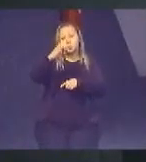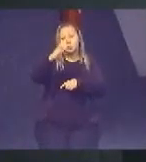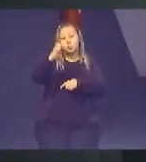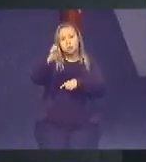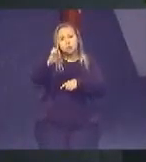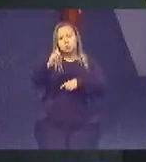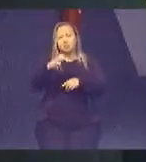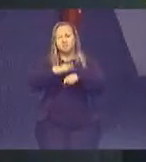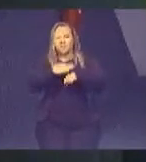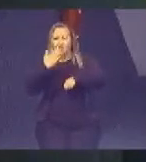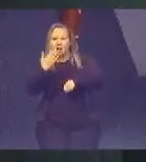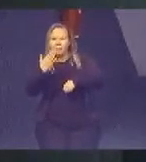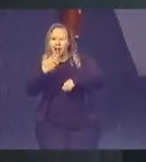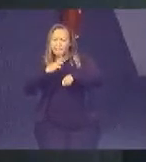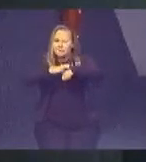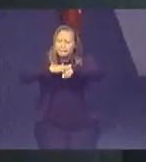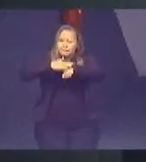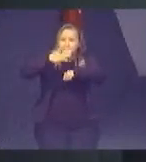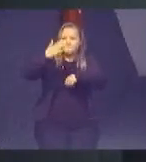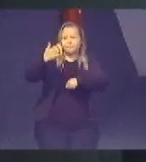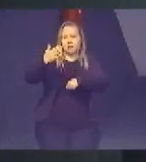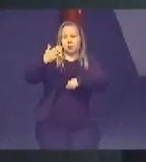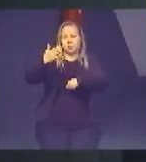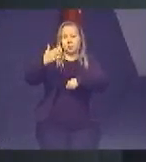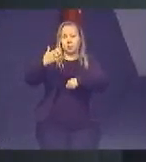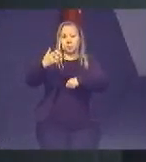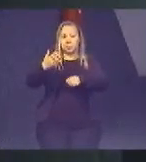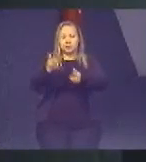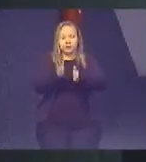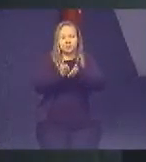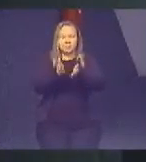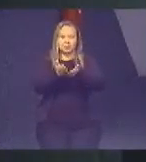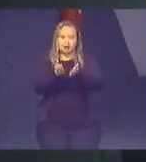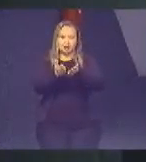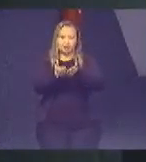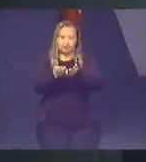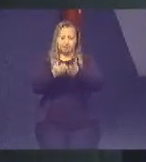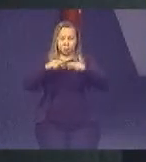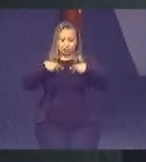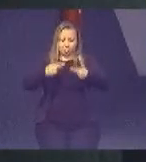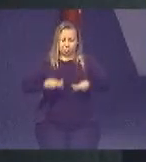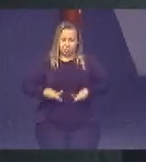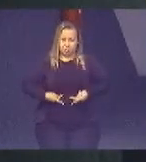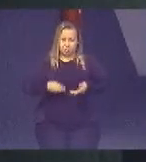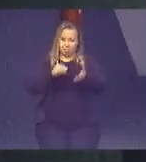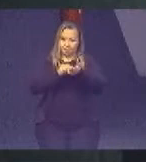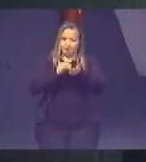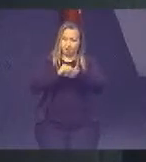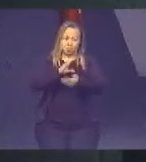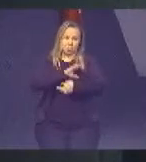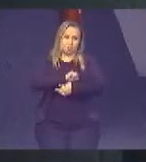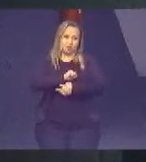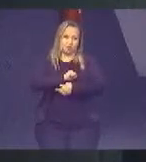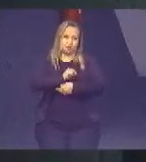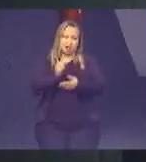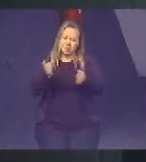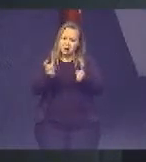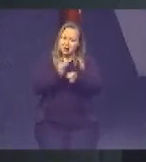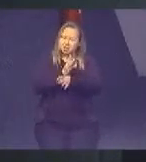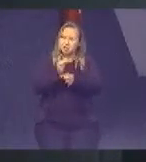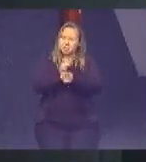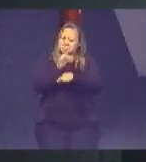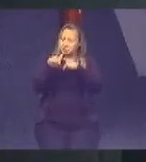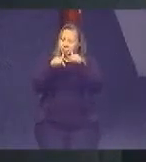miséria no ser humano era a falta de amor. Com isso, ela encerra, encerrou um